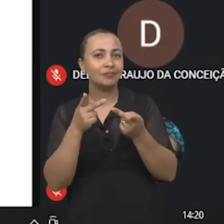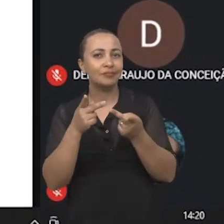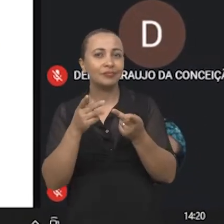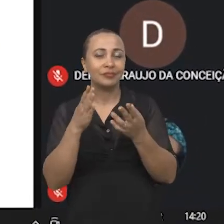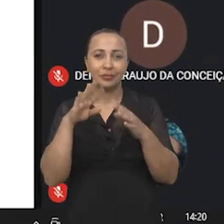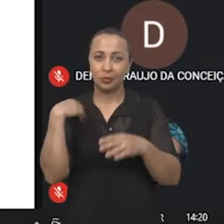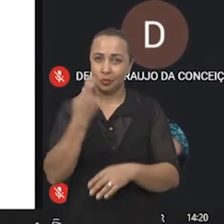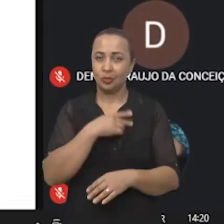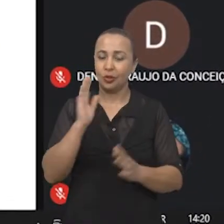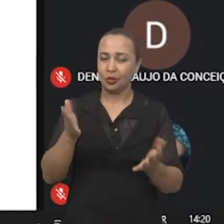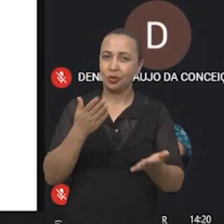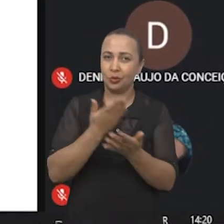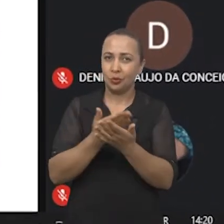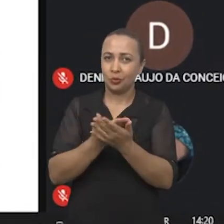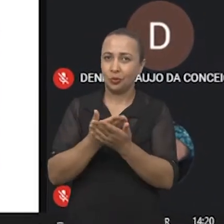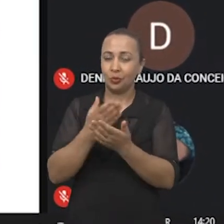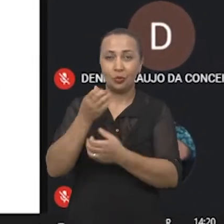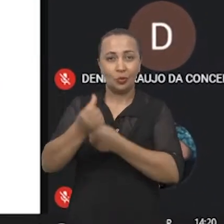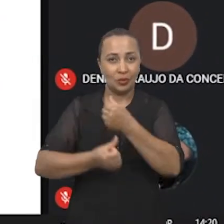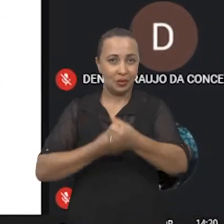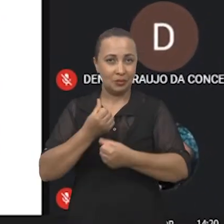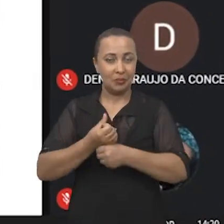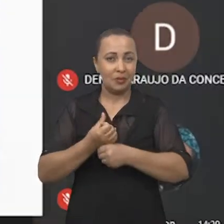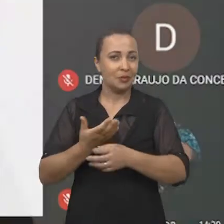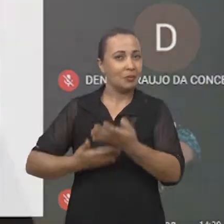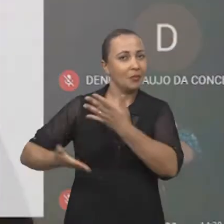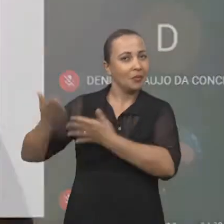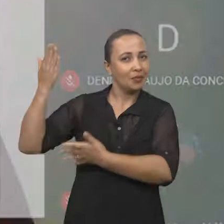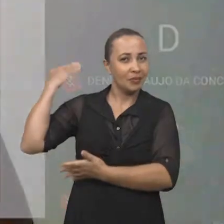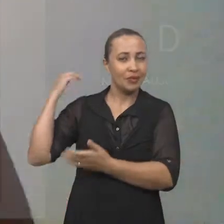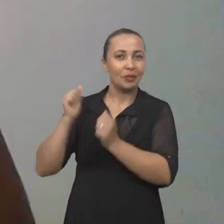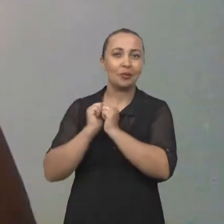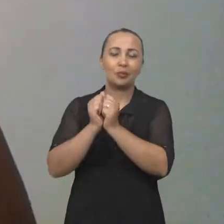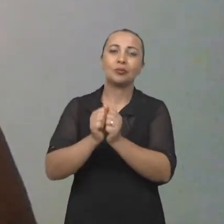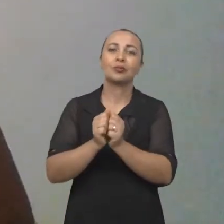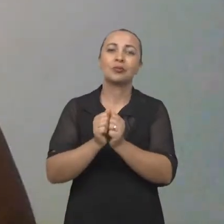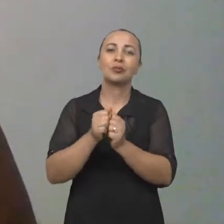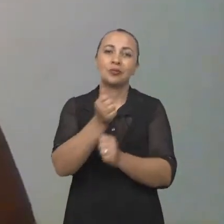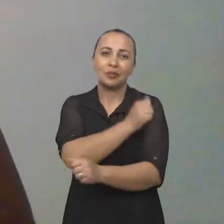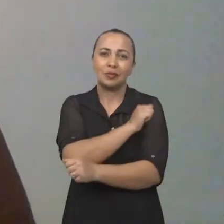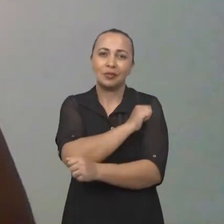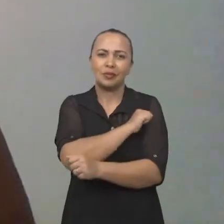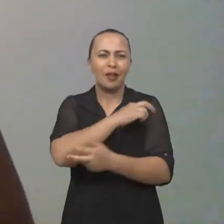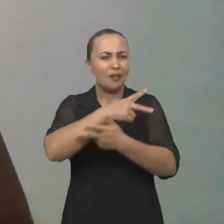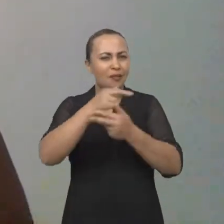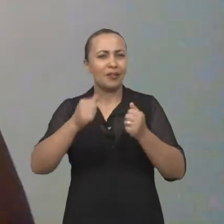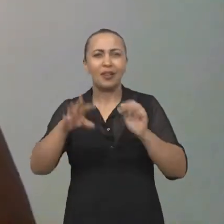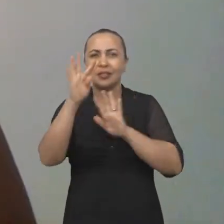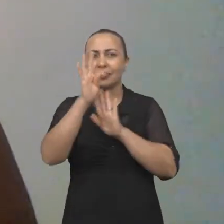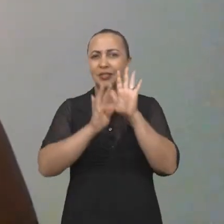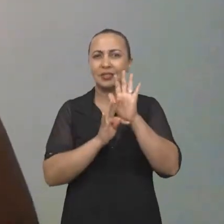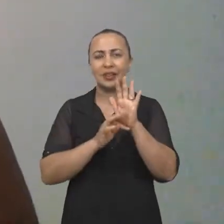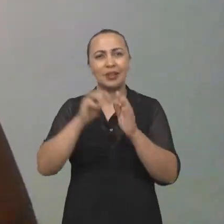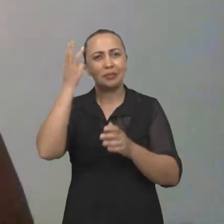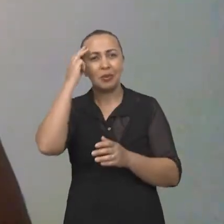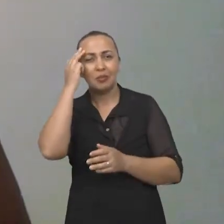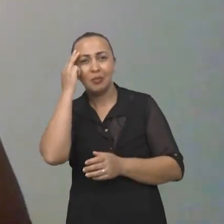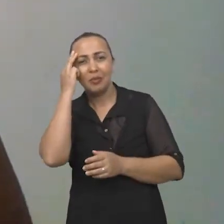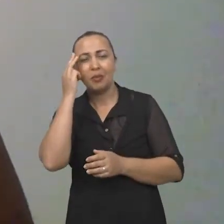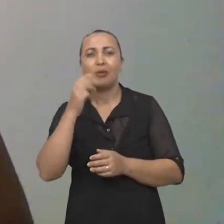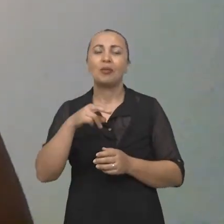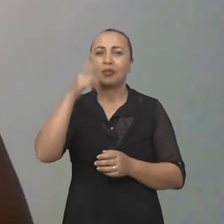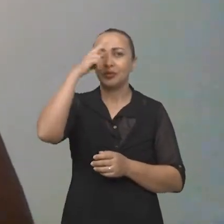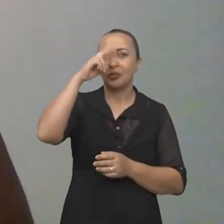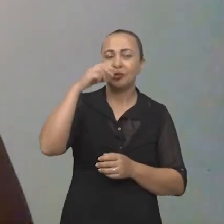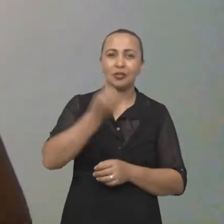Então a gente estudou já o semestre passado, junto aos alunos, vários textos referentes à memória, histórias de